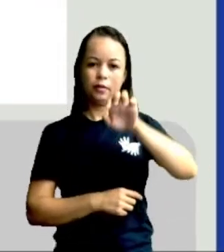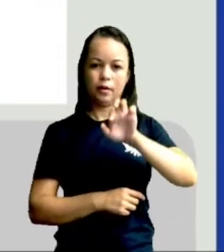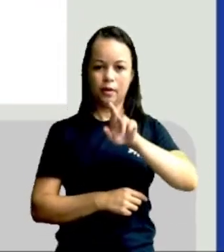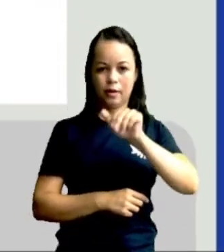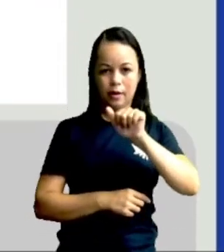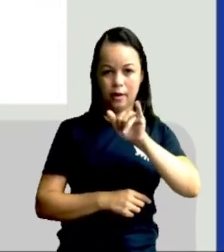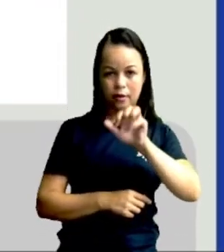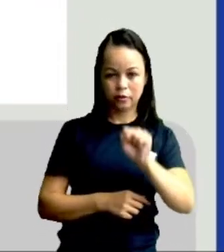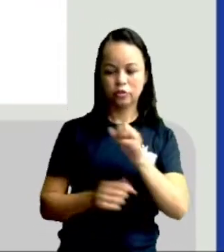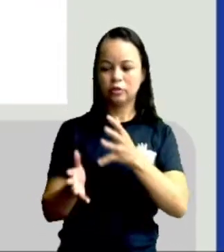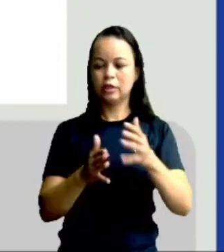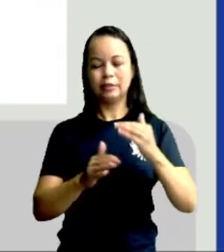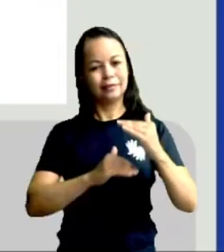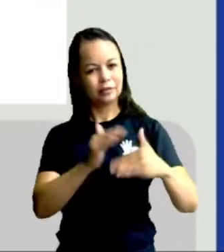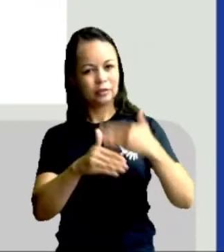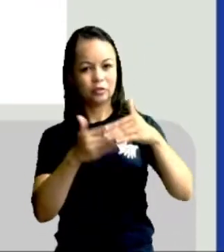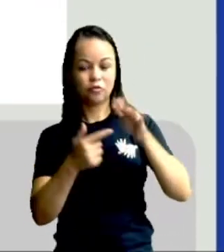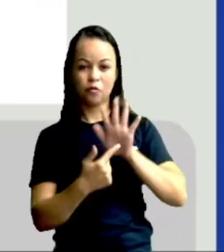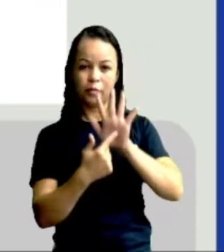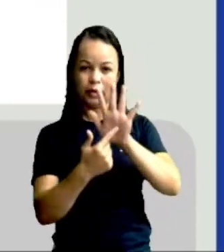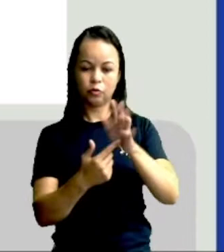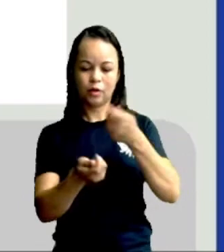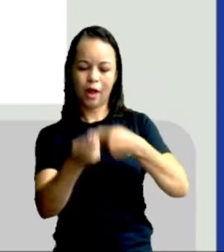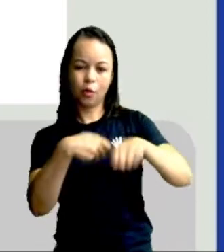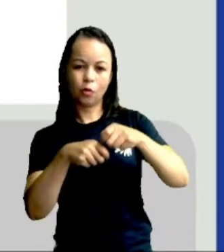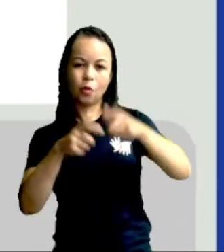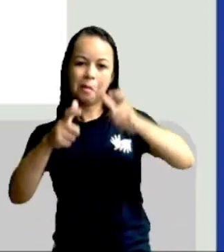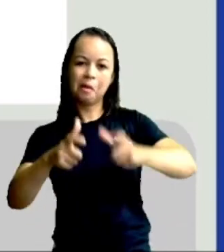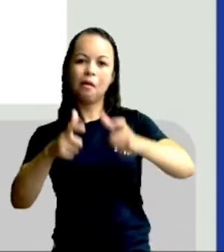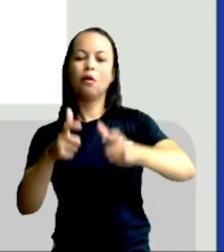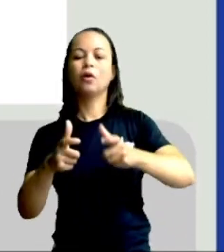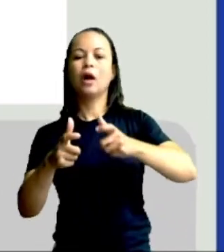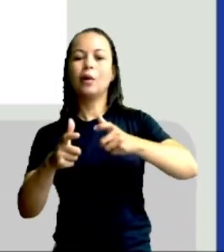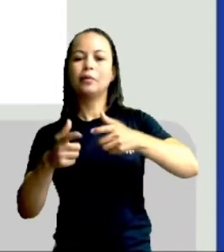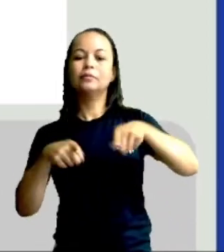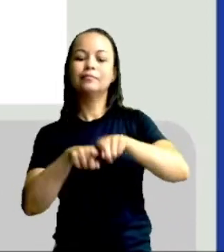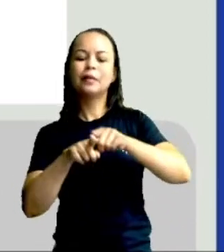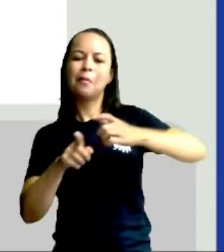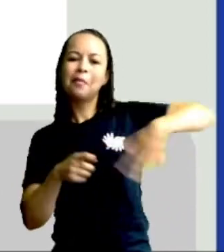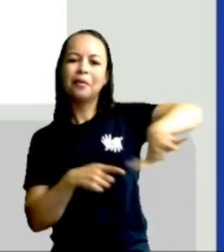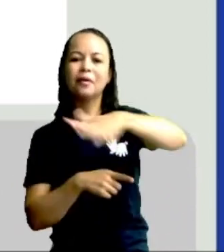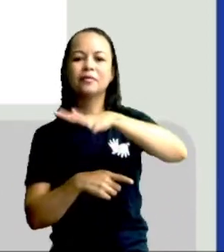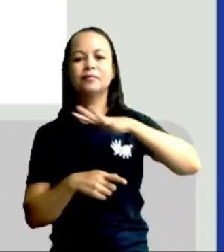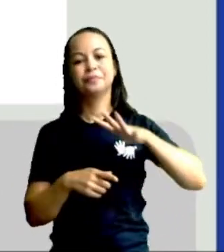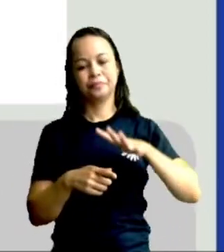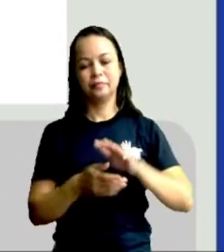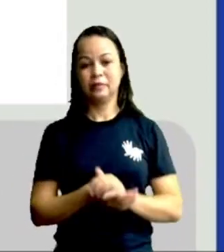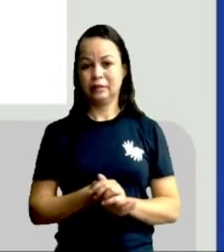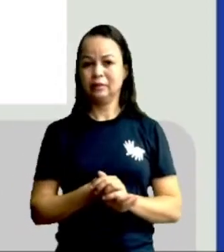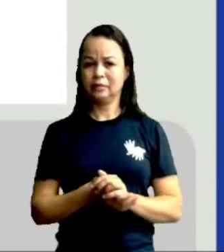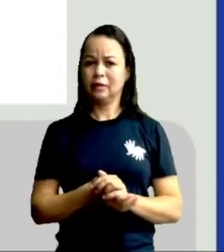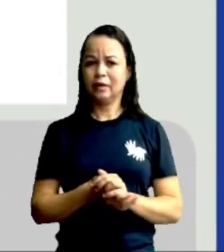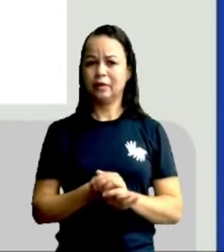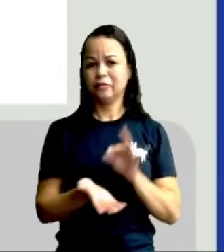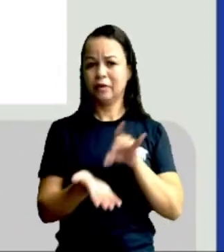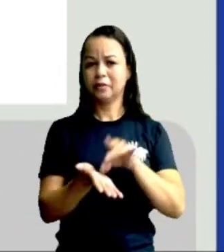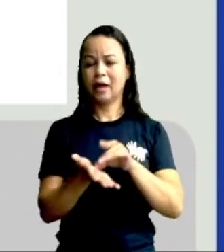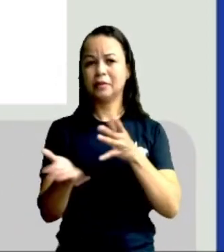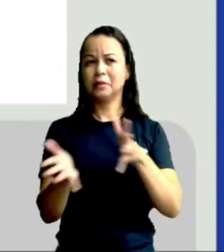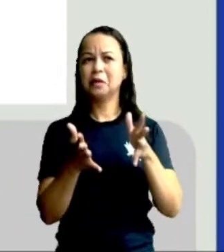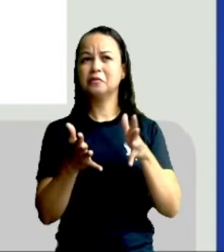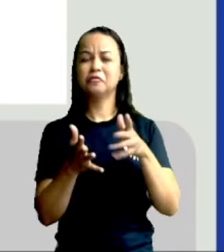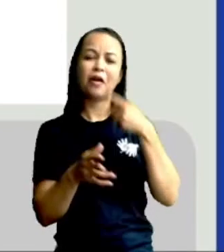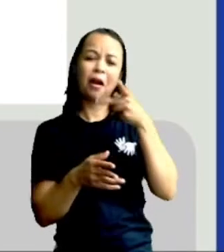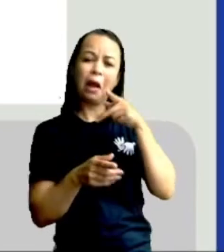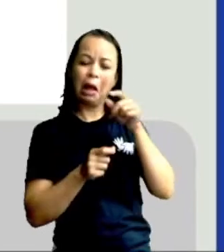deixar de considerar aqui, o desenvolvimento da economia local e da região. Isso é fato, gente, é inegável. Não adianta a gente aqui dizer